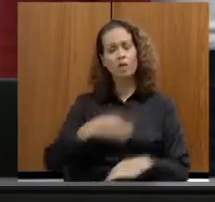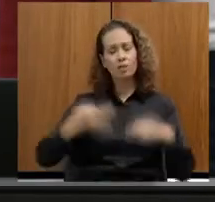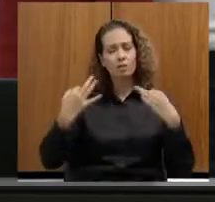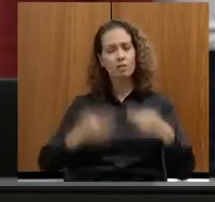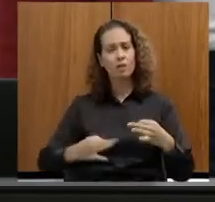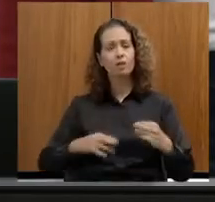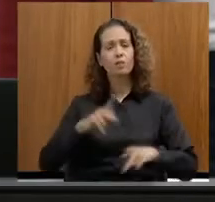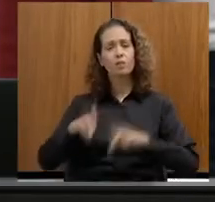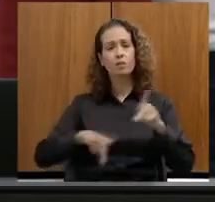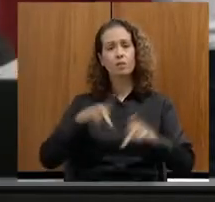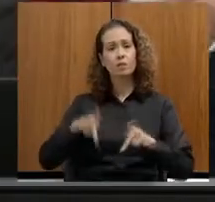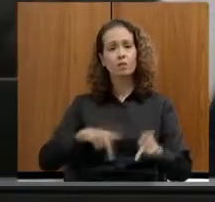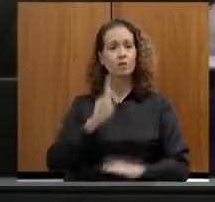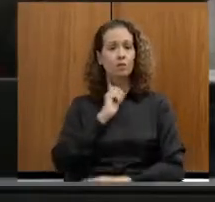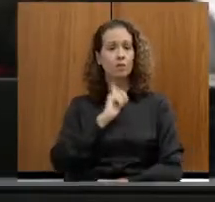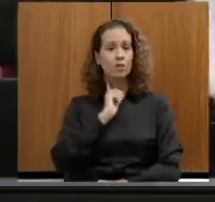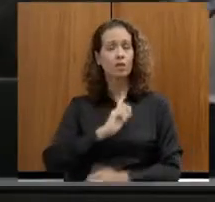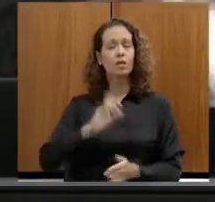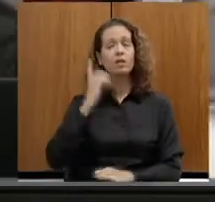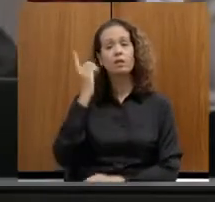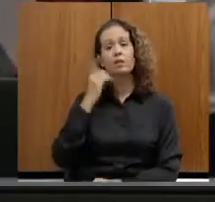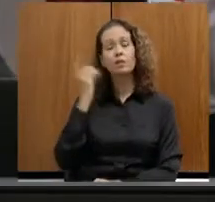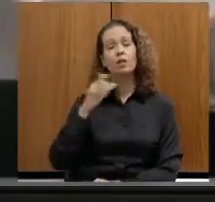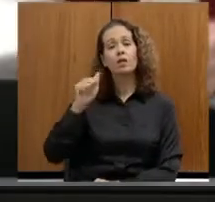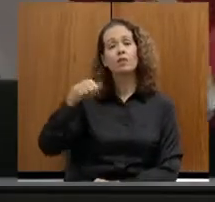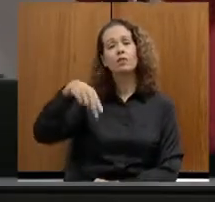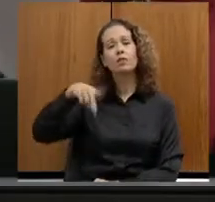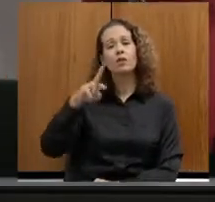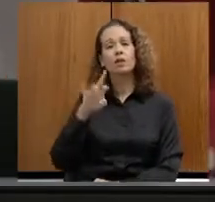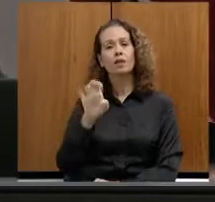a população mineira? Autor deputado André Quintão.